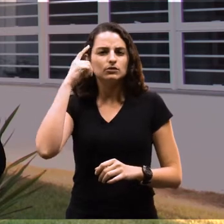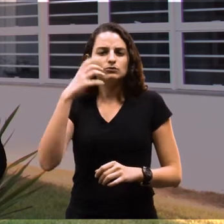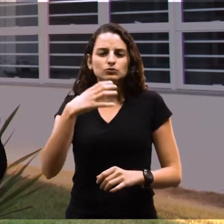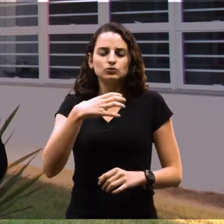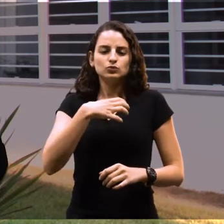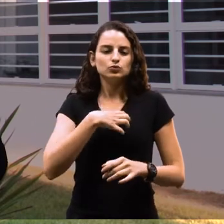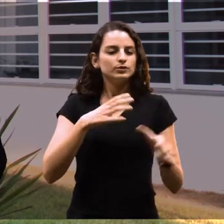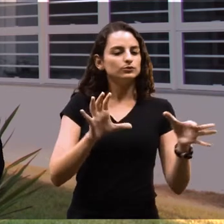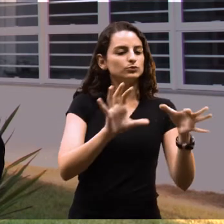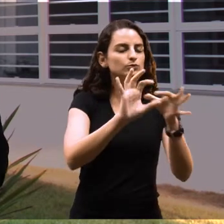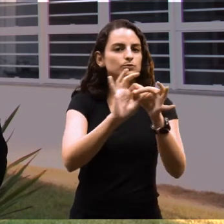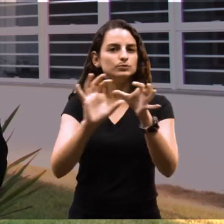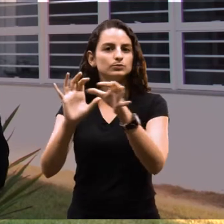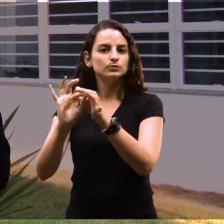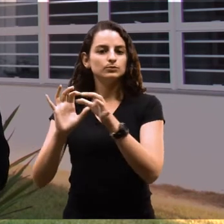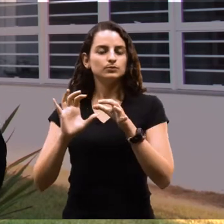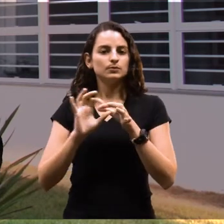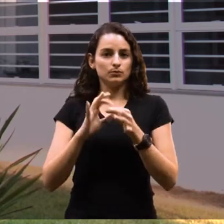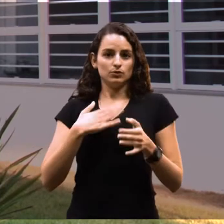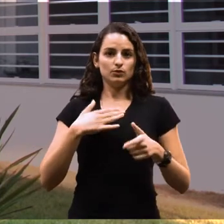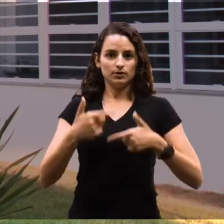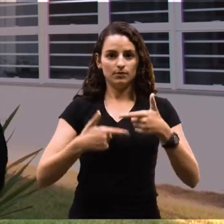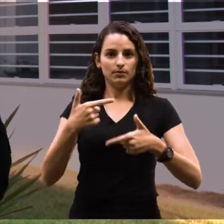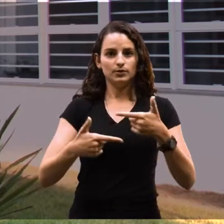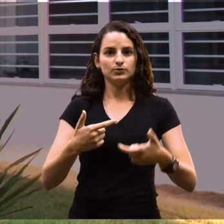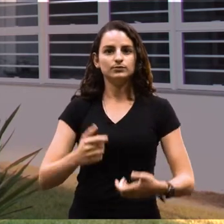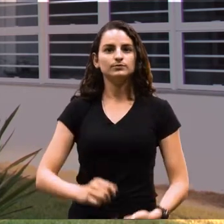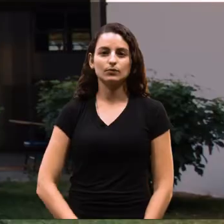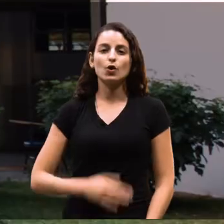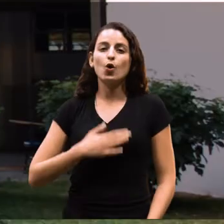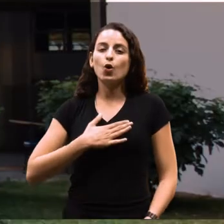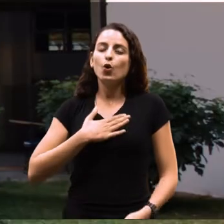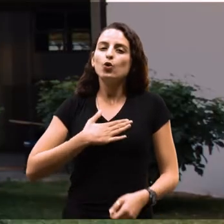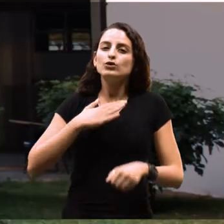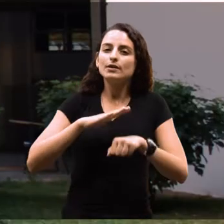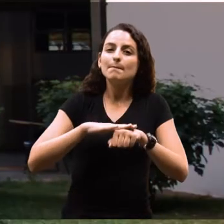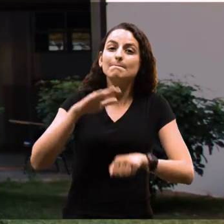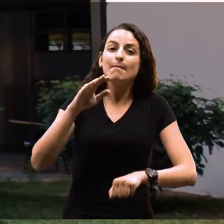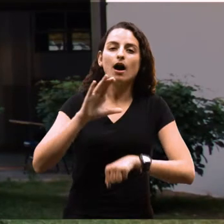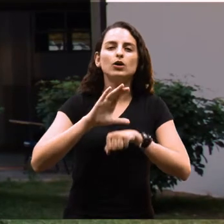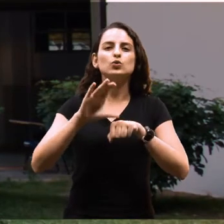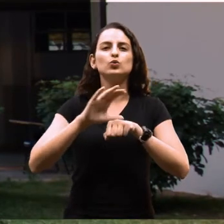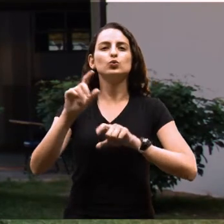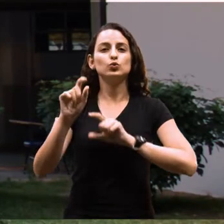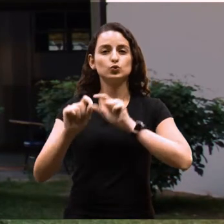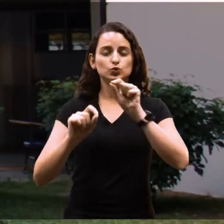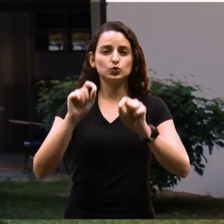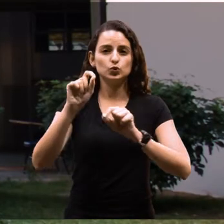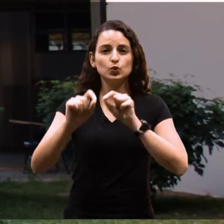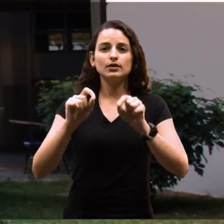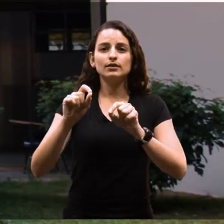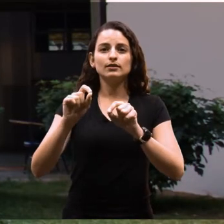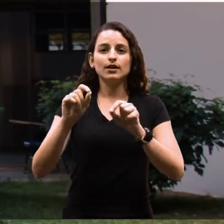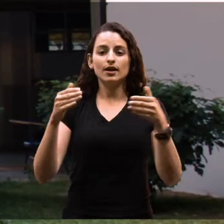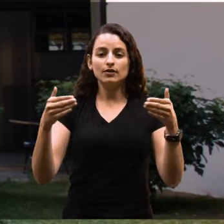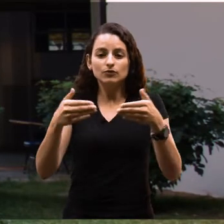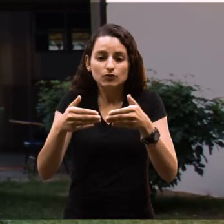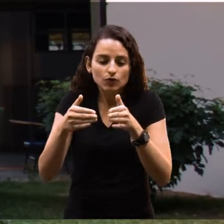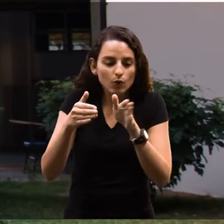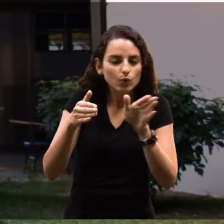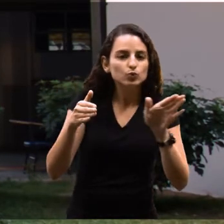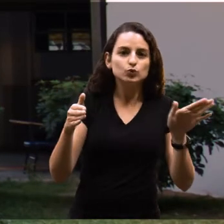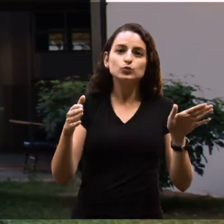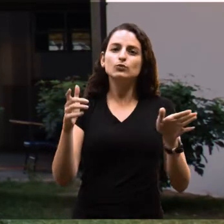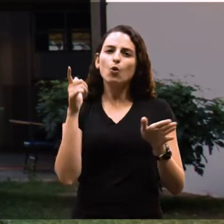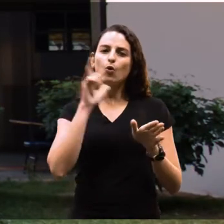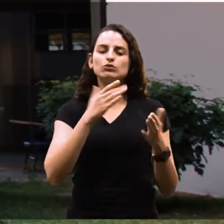pensando de uma maneira integrada o seu trabalho. Acredito que o que eu mais tenha gostado no curso é justamente conseguir